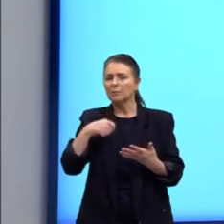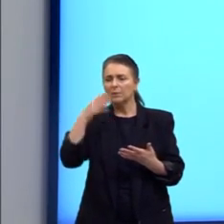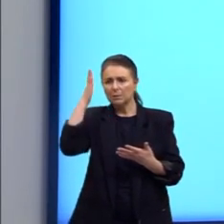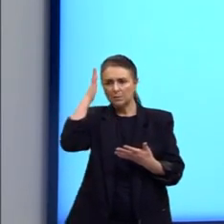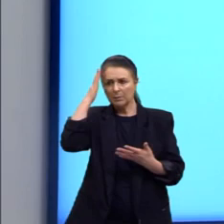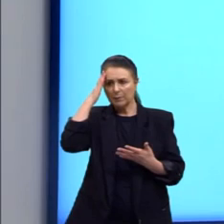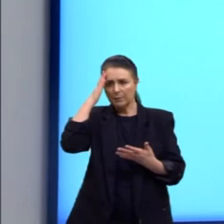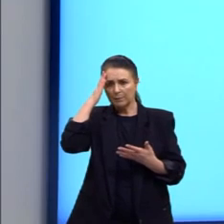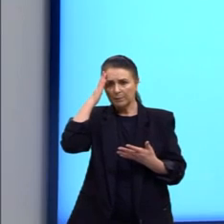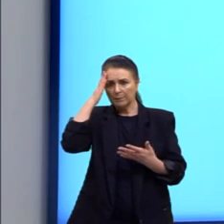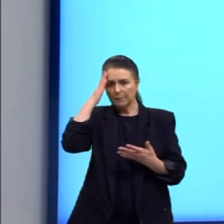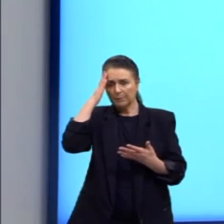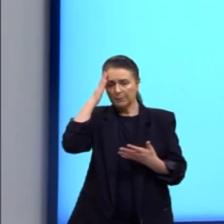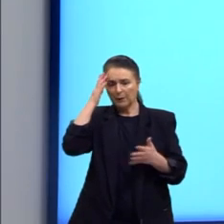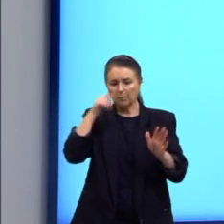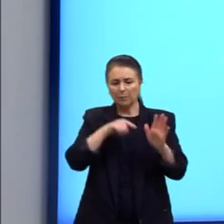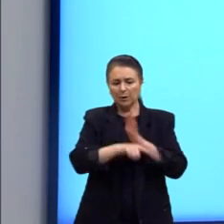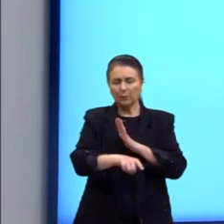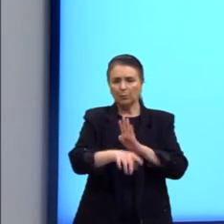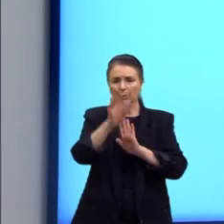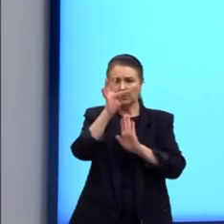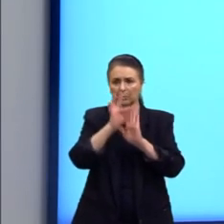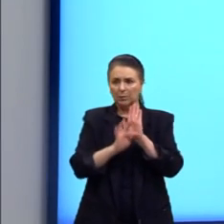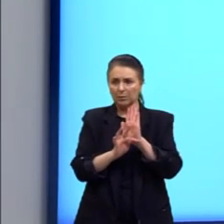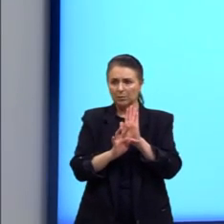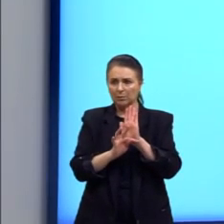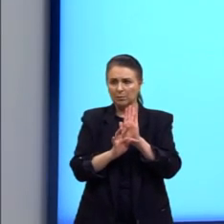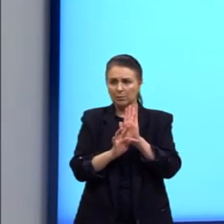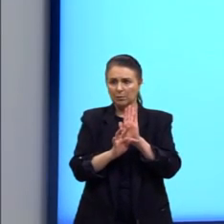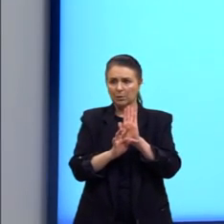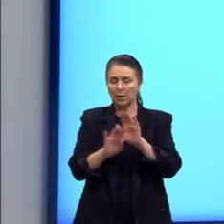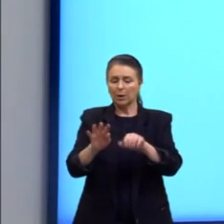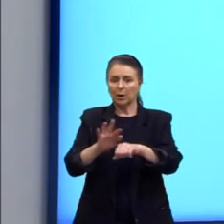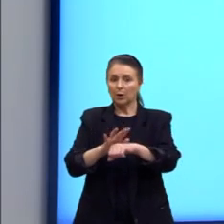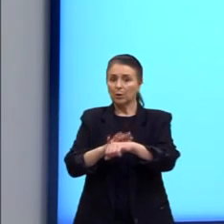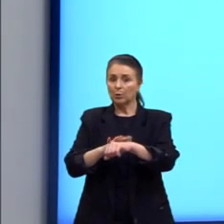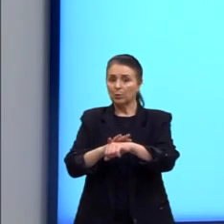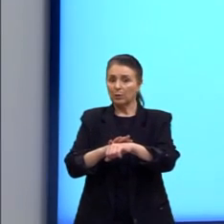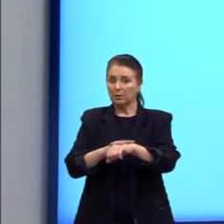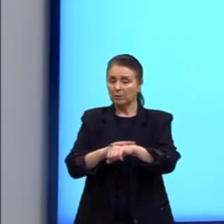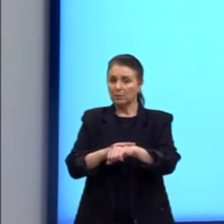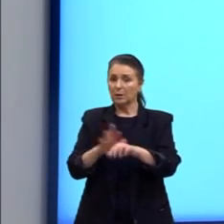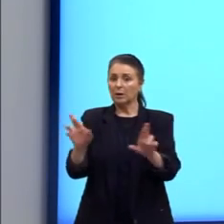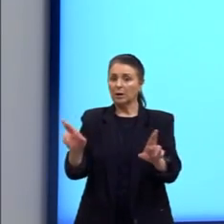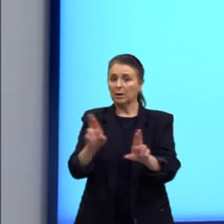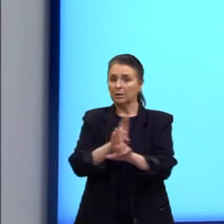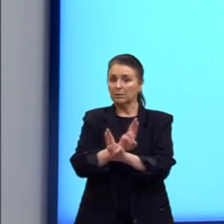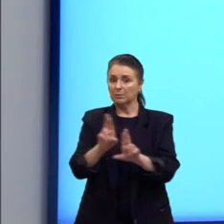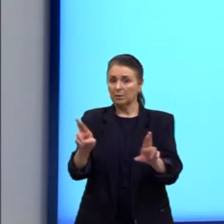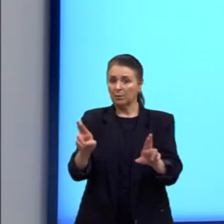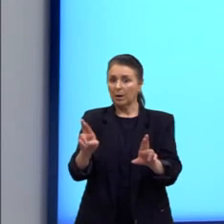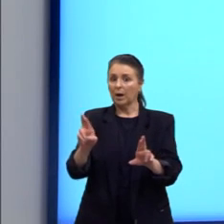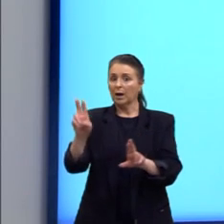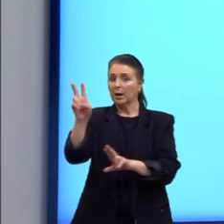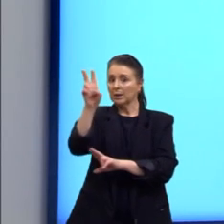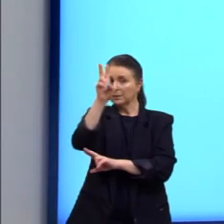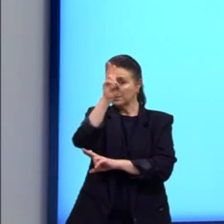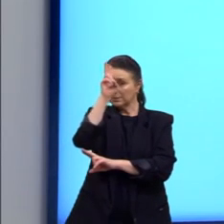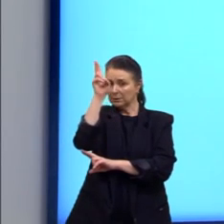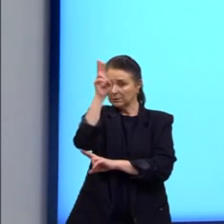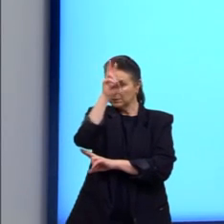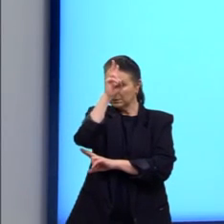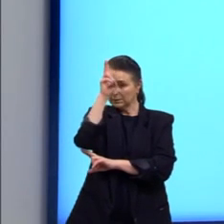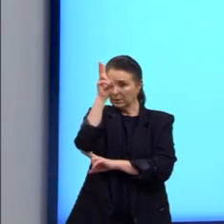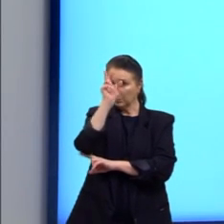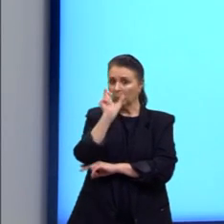enunciado aqui? Ó, gente. Então, doenças relacionadas a insetos. Aqui